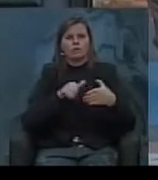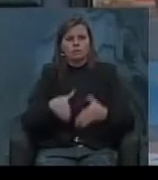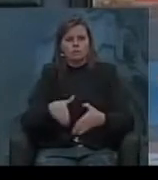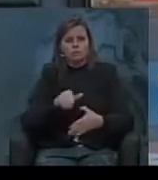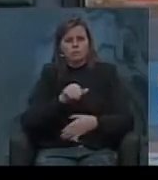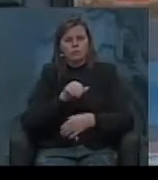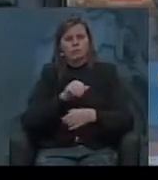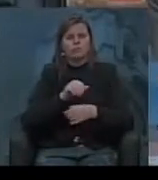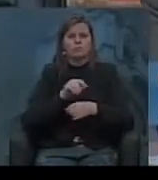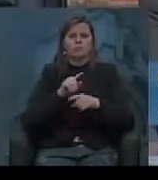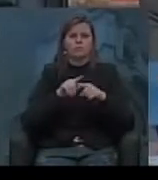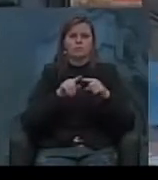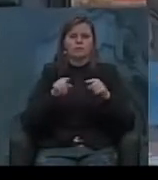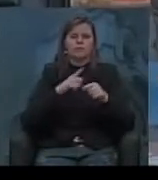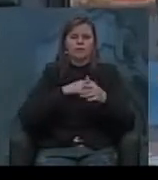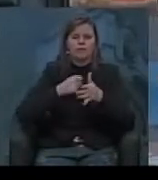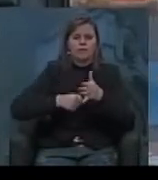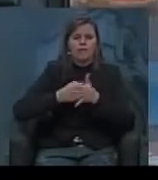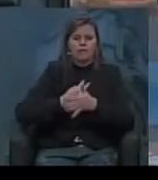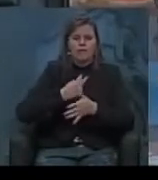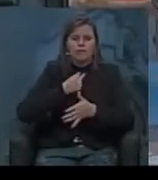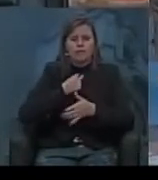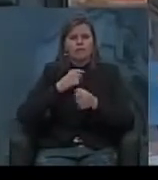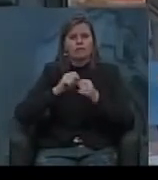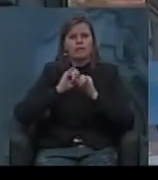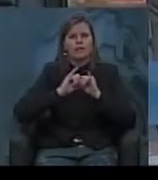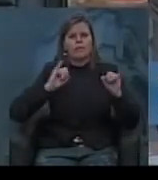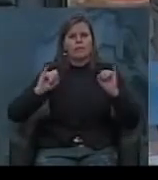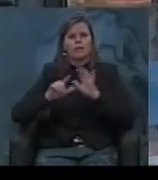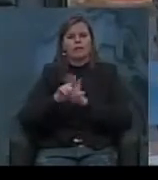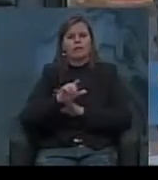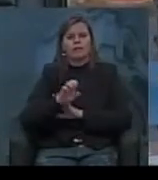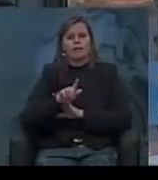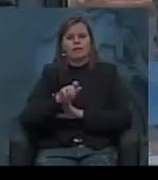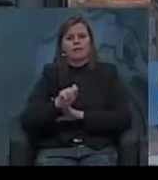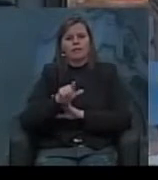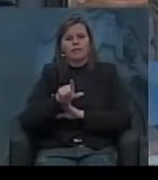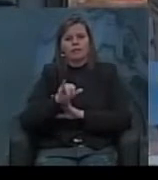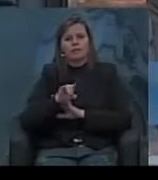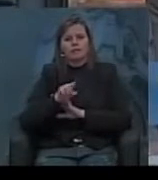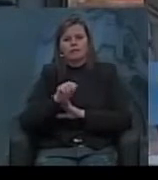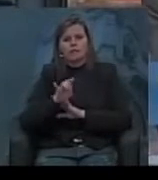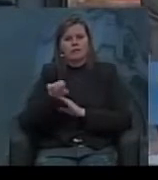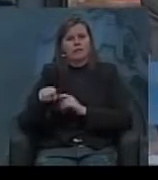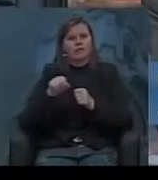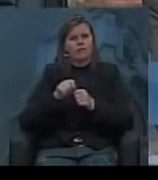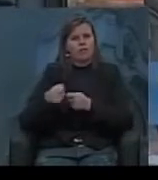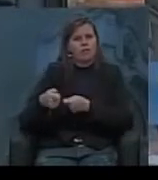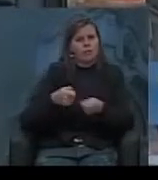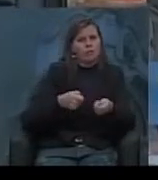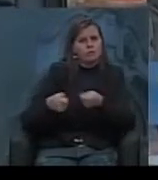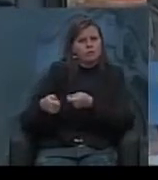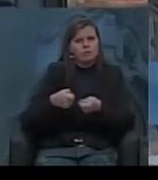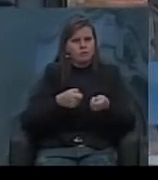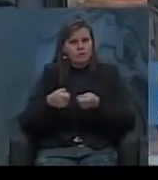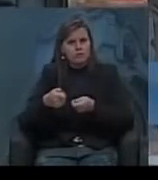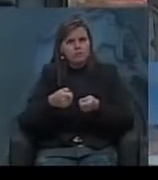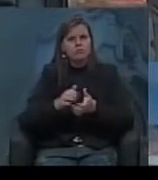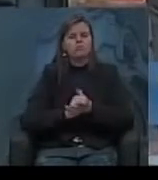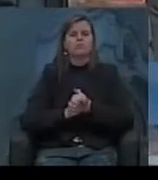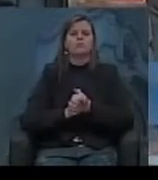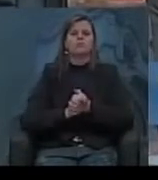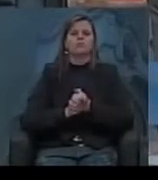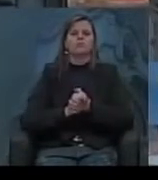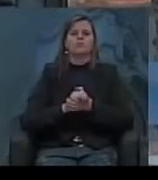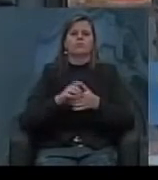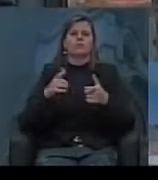há uma tentativa de impedimento com a campanha da legalidade, o Jango vai assumir, com alguma negociação, primeiro vai instituir o parlamentarismo do